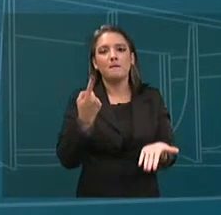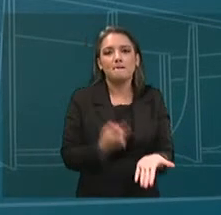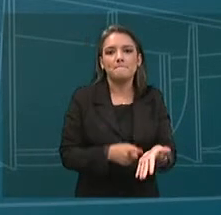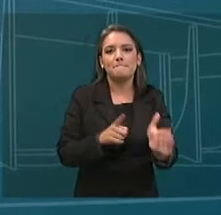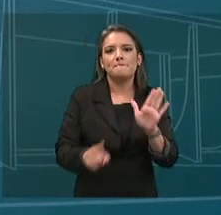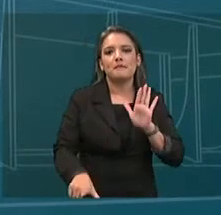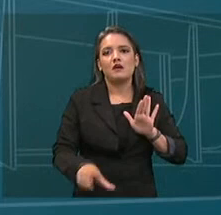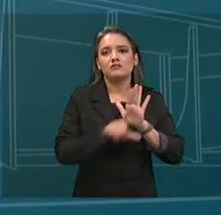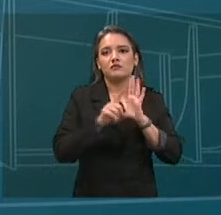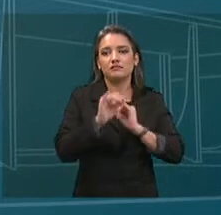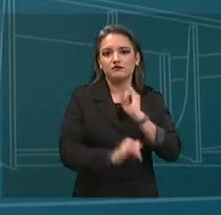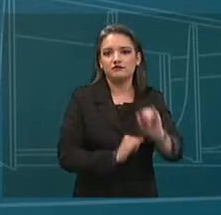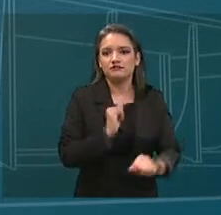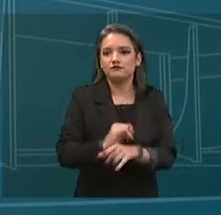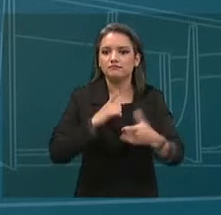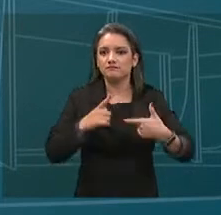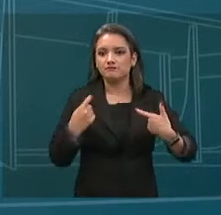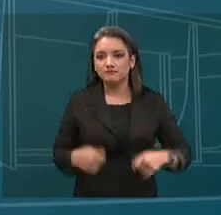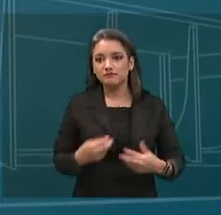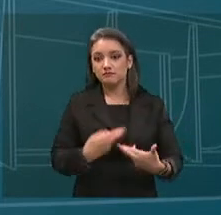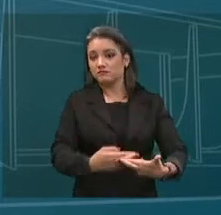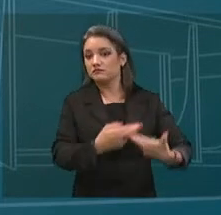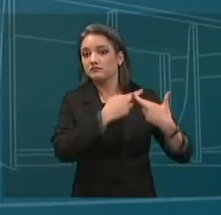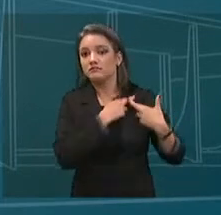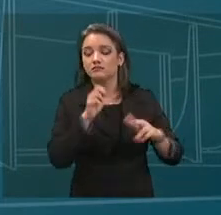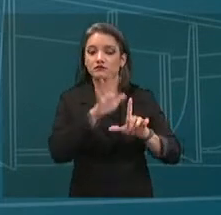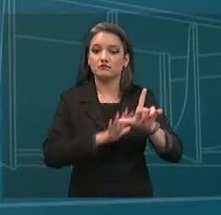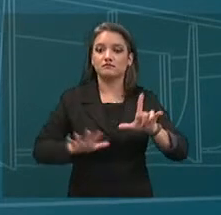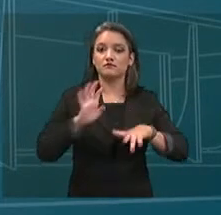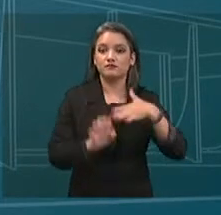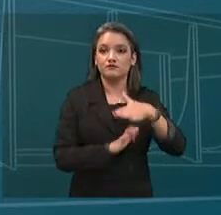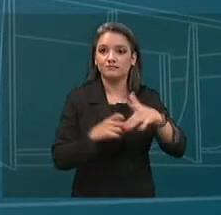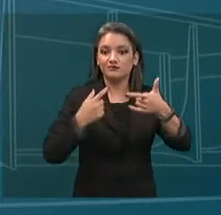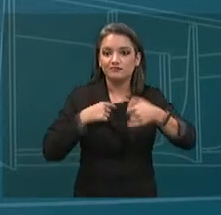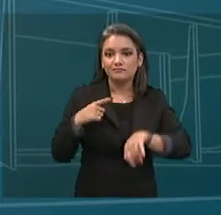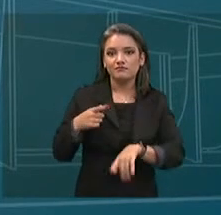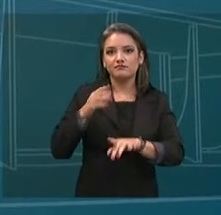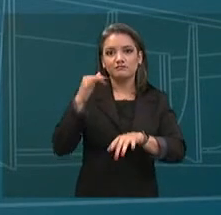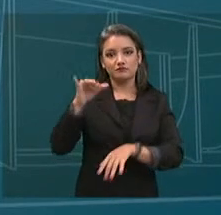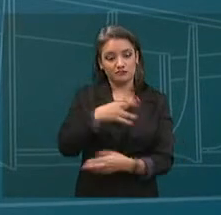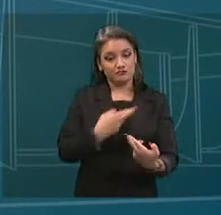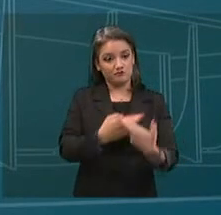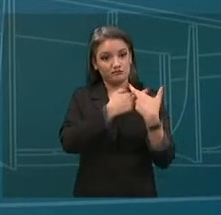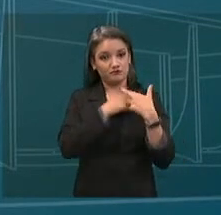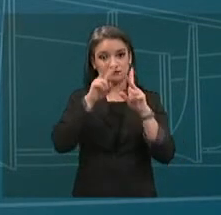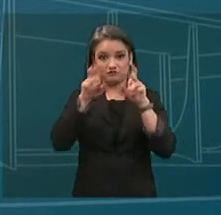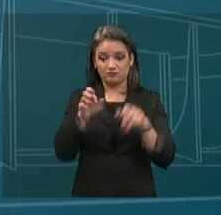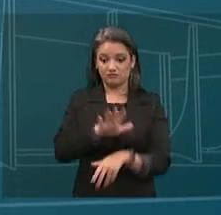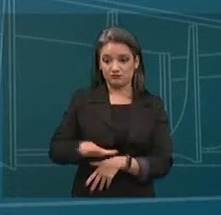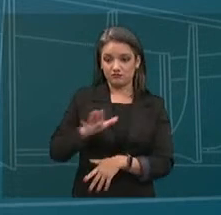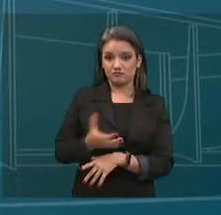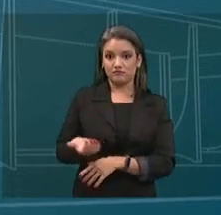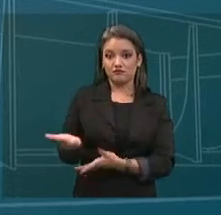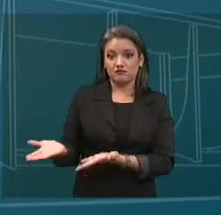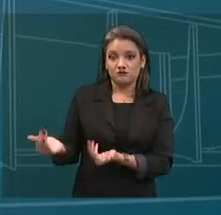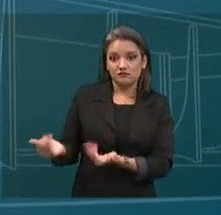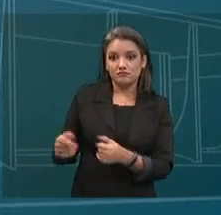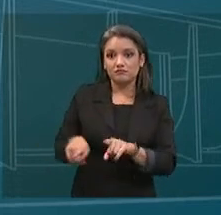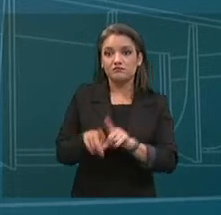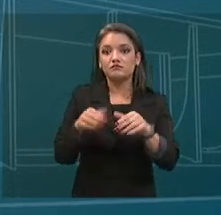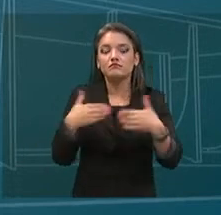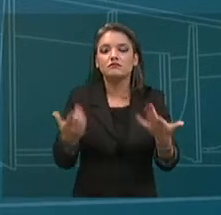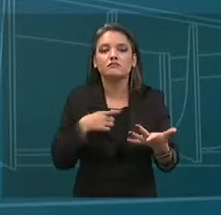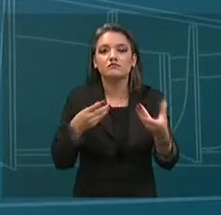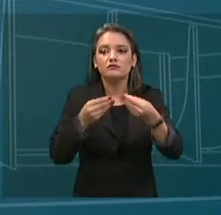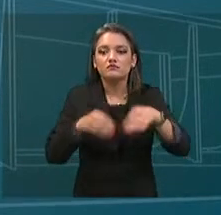afastar o dever geral de cuidado que as plataformas digitais têm diante de crianças e adolescentes. A conclusão que se aplica, inclusive quando se trata de danos